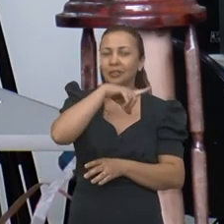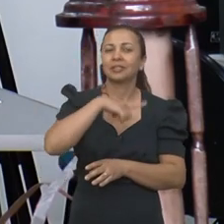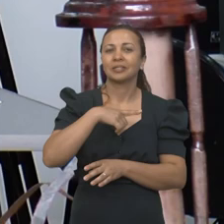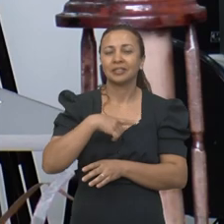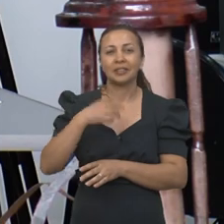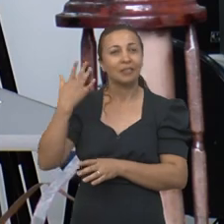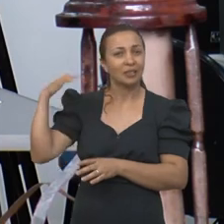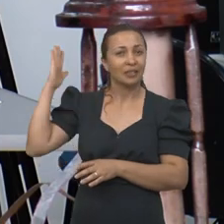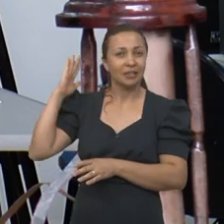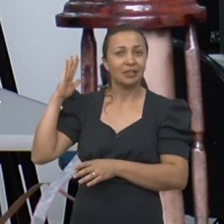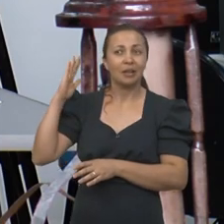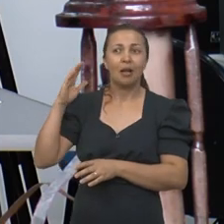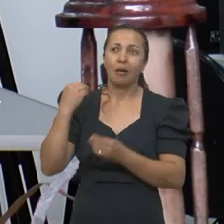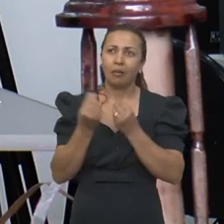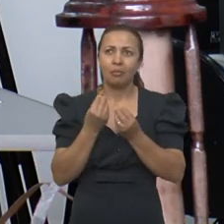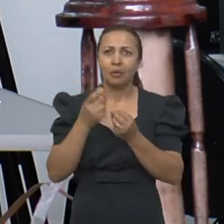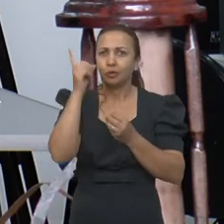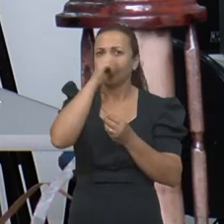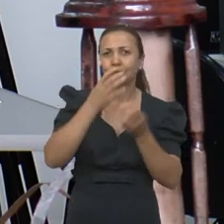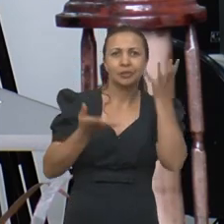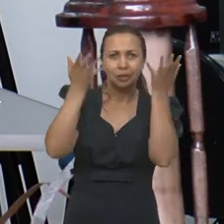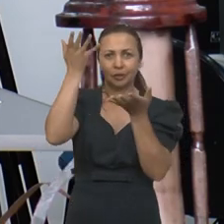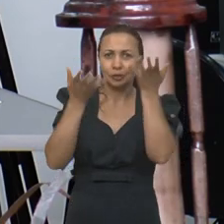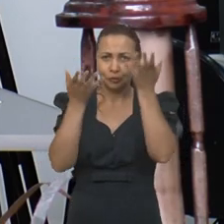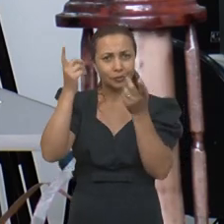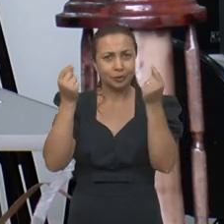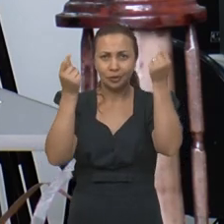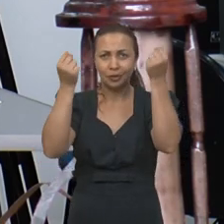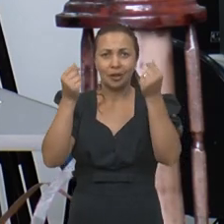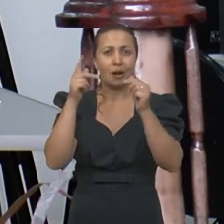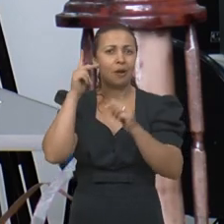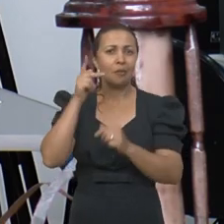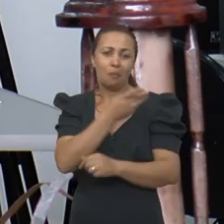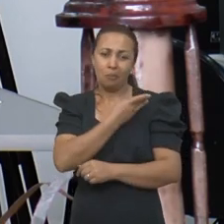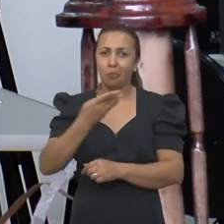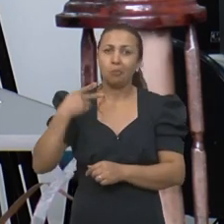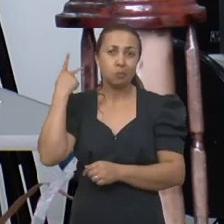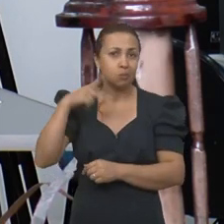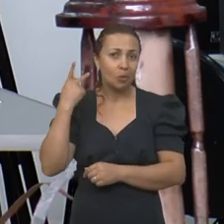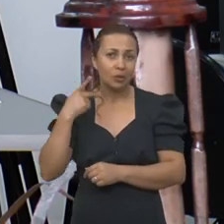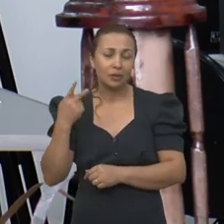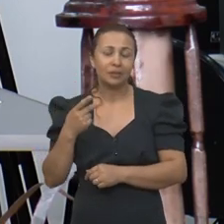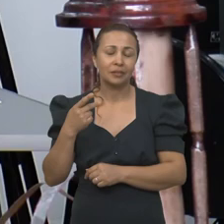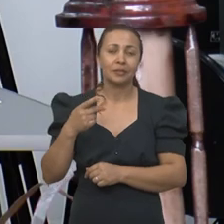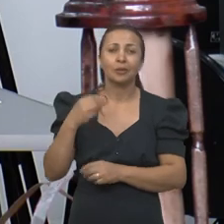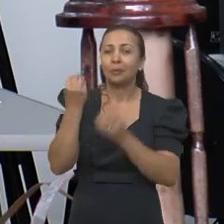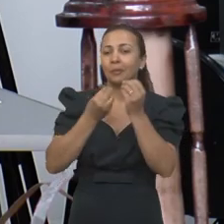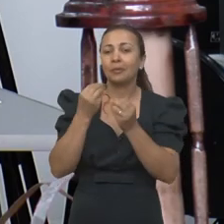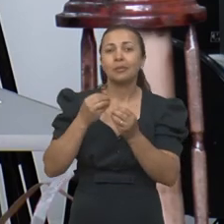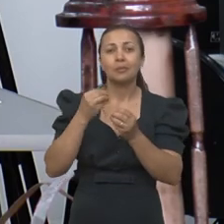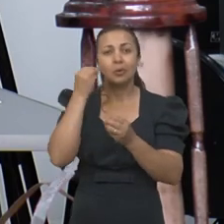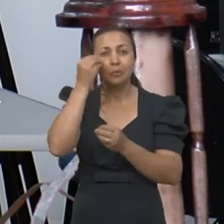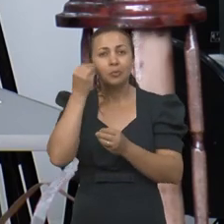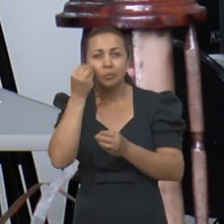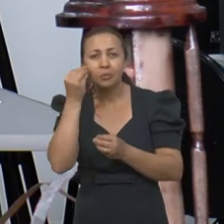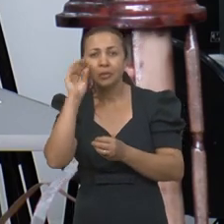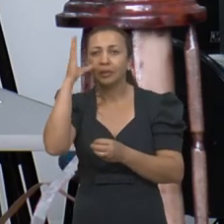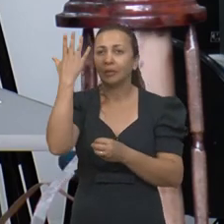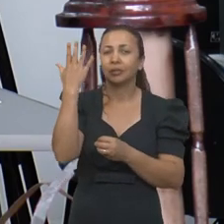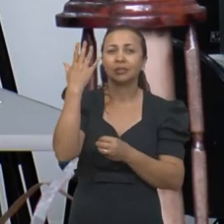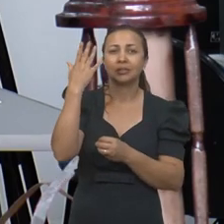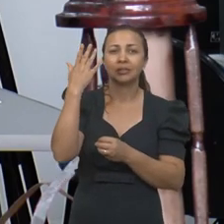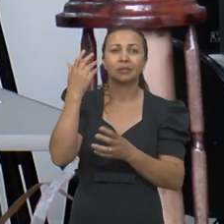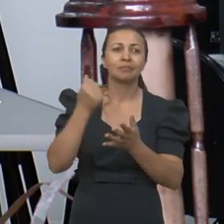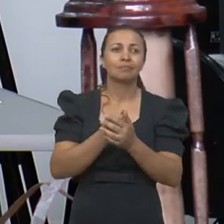que houve na época. Ou seja, dificuldades econômicas, políticas da época, entendendo como esse experimento se deu